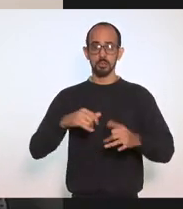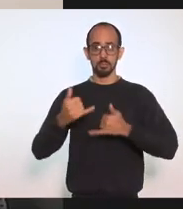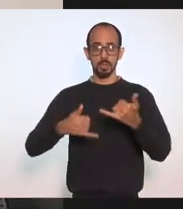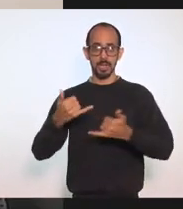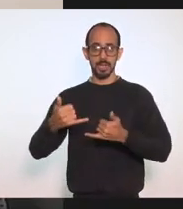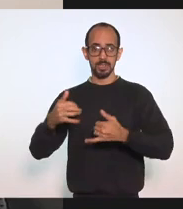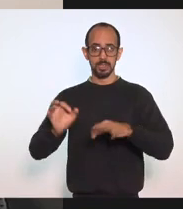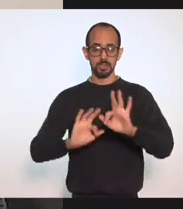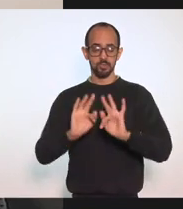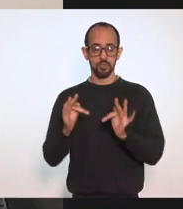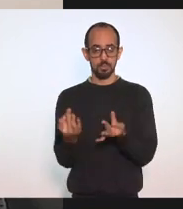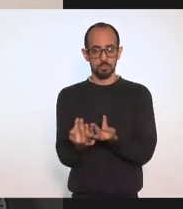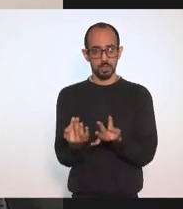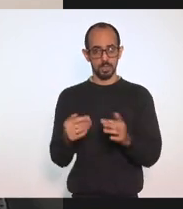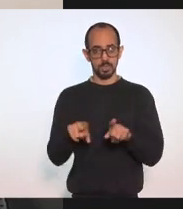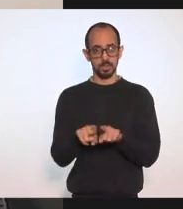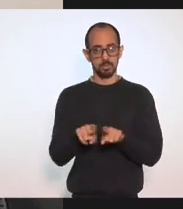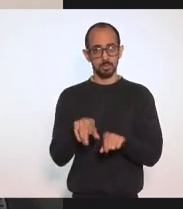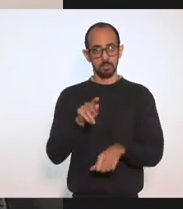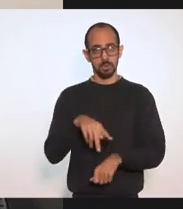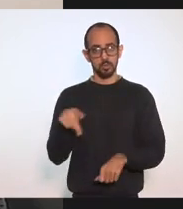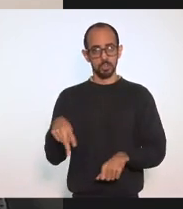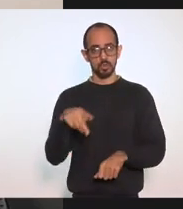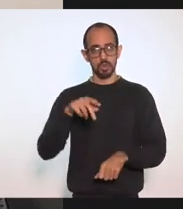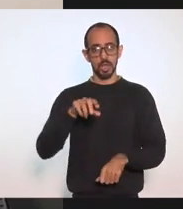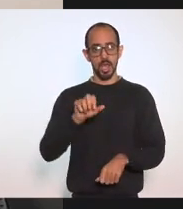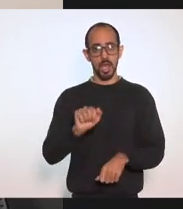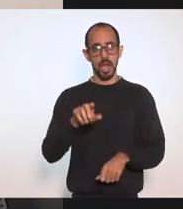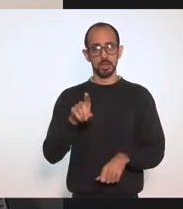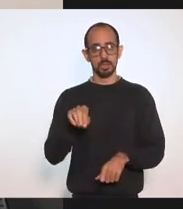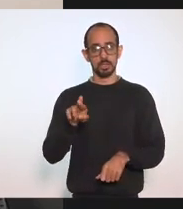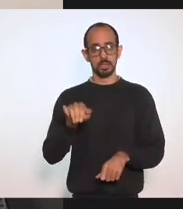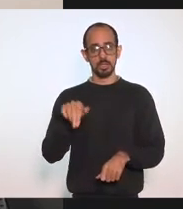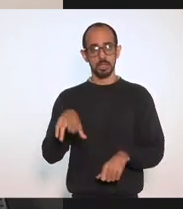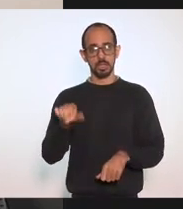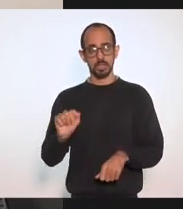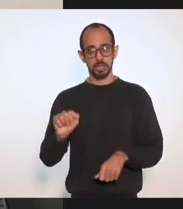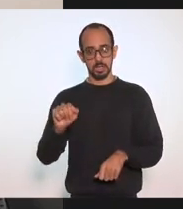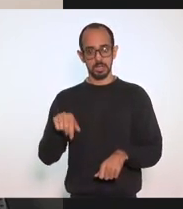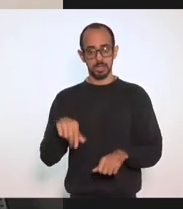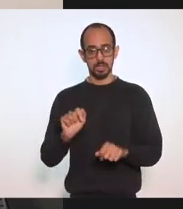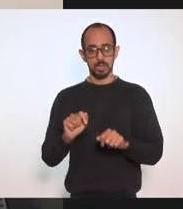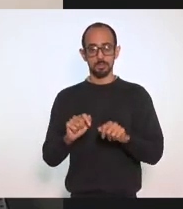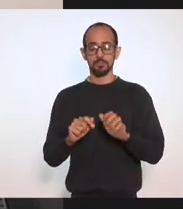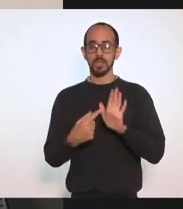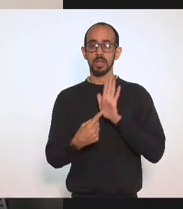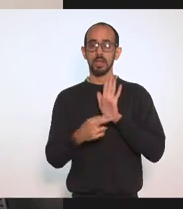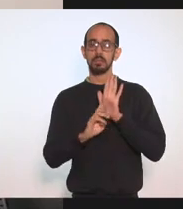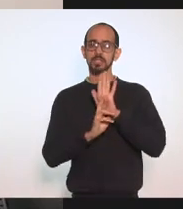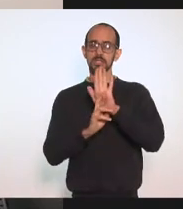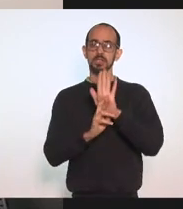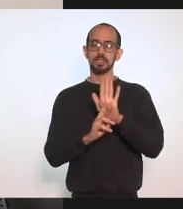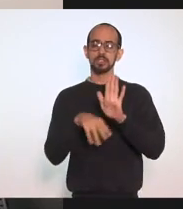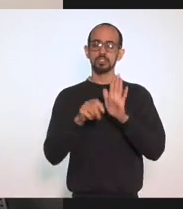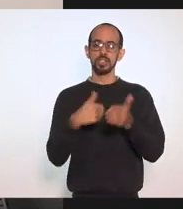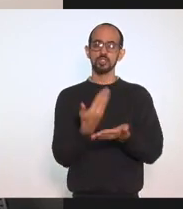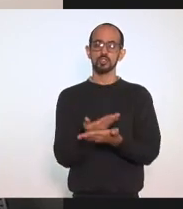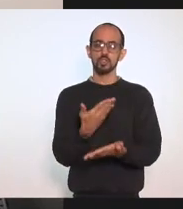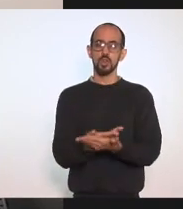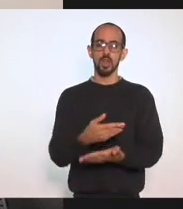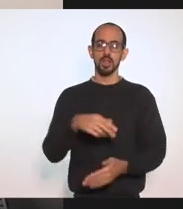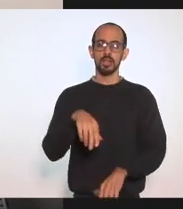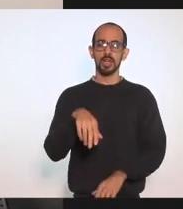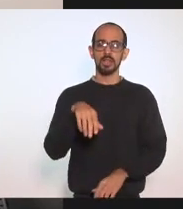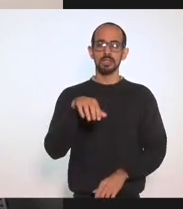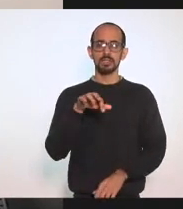Professora Adriana Oliveira Santos Representando A equipe Da CEMEI Professora Deise Maria Da Silva